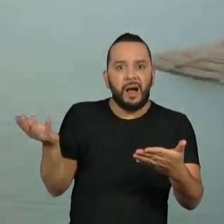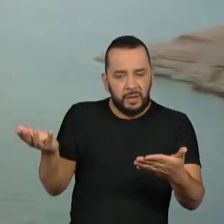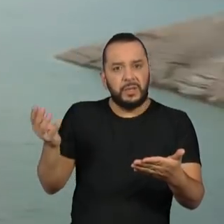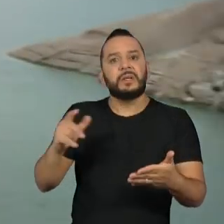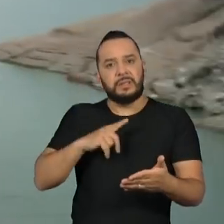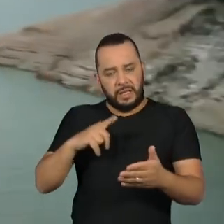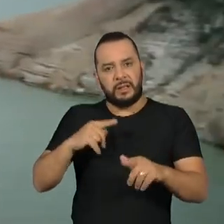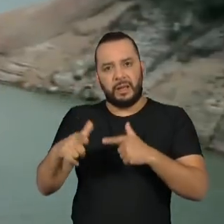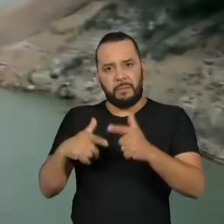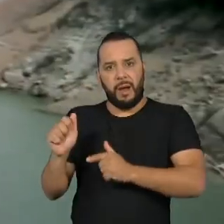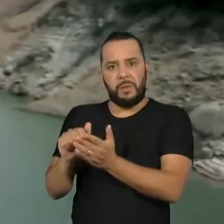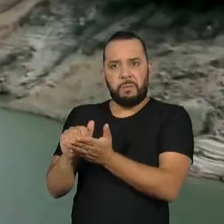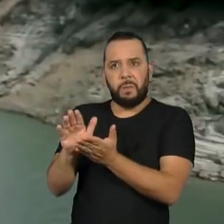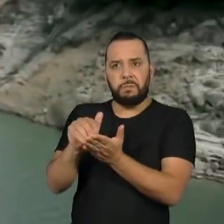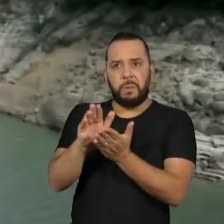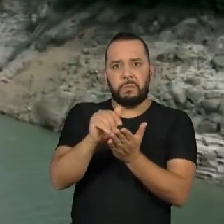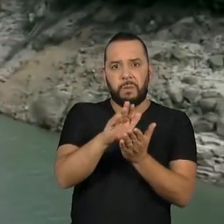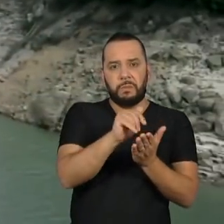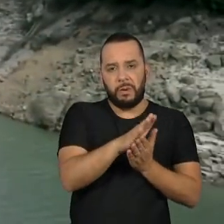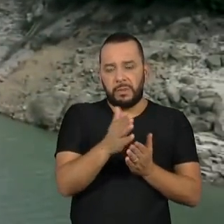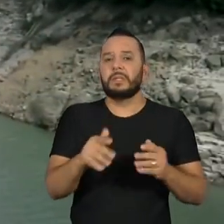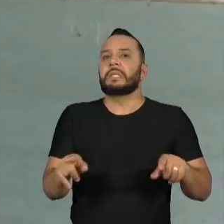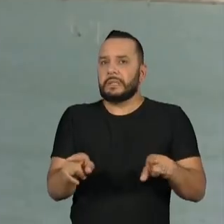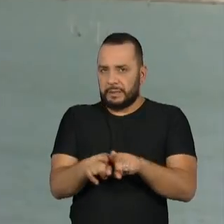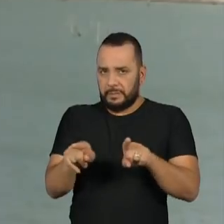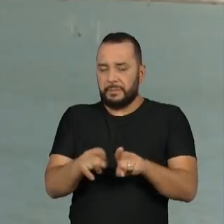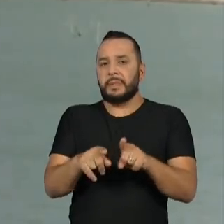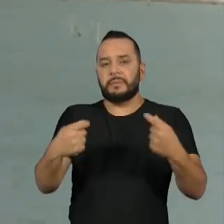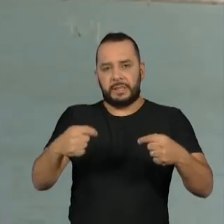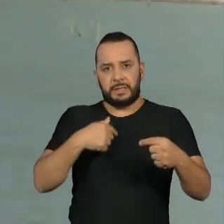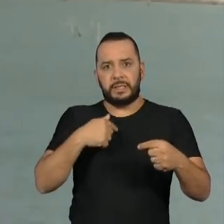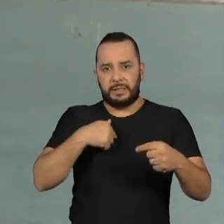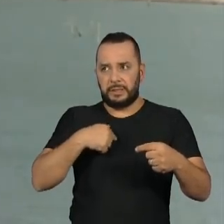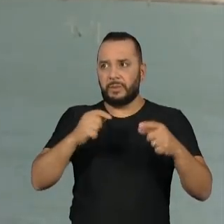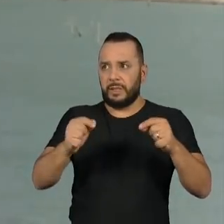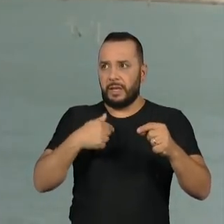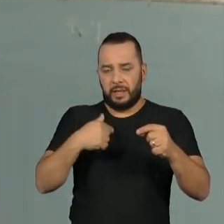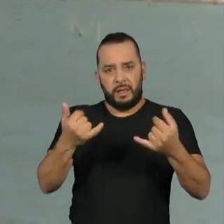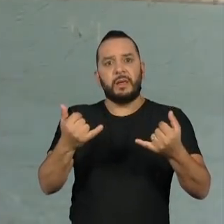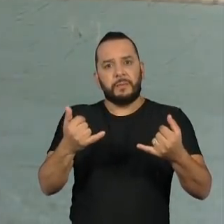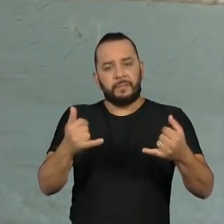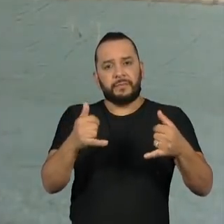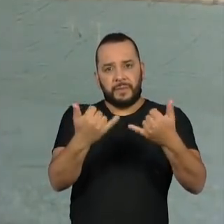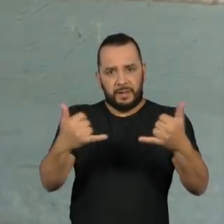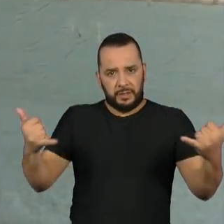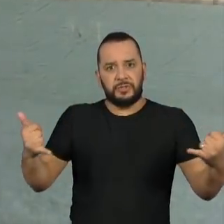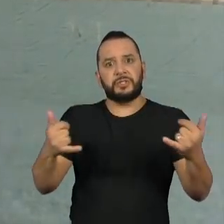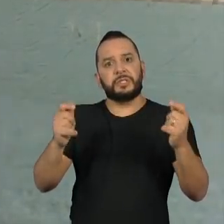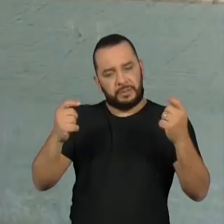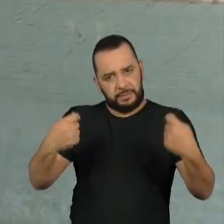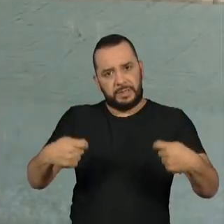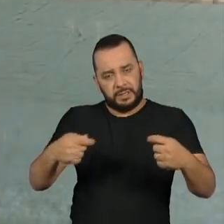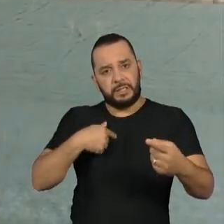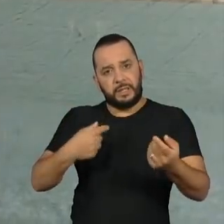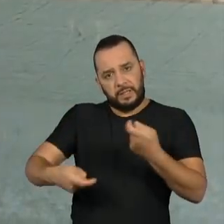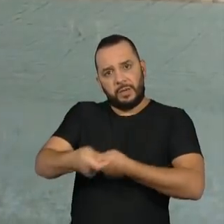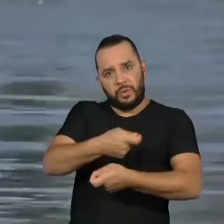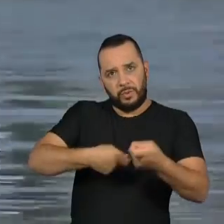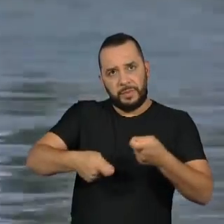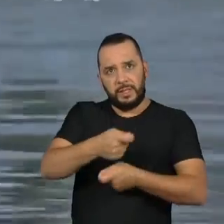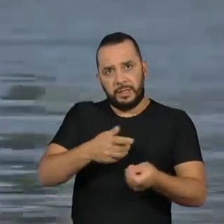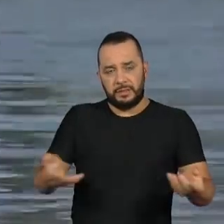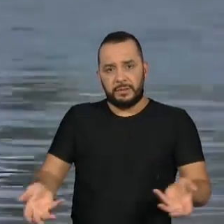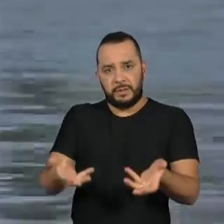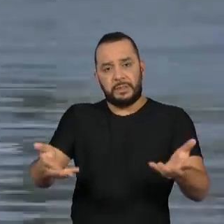emprego e, ao mesmo tempo, você vai precisar de energia para as atividades econômicas, a gente vai ingressar depois, num